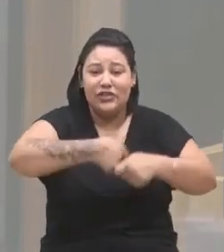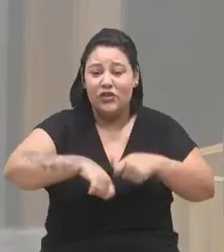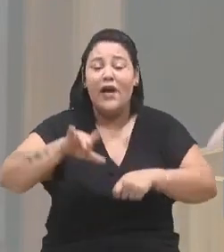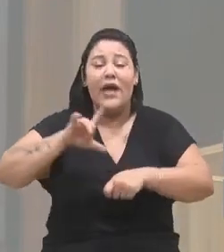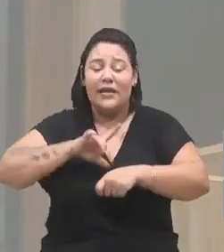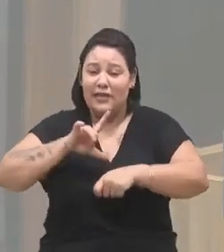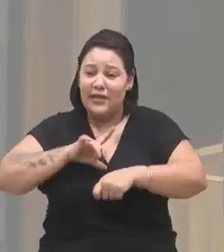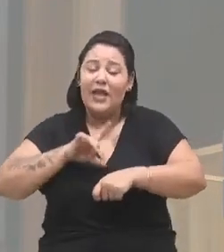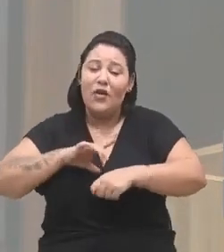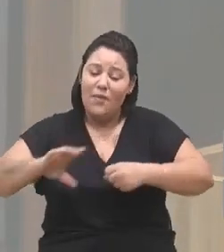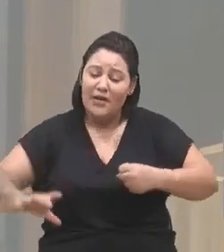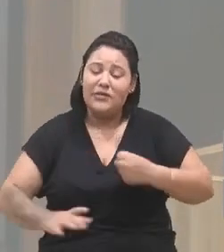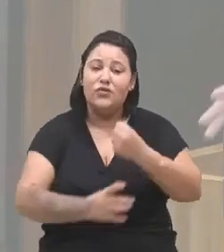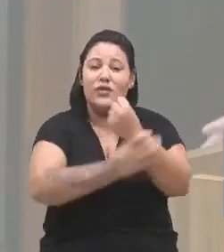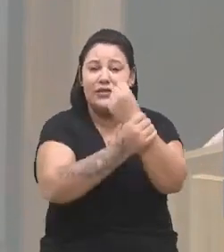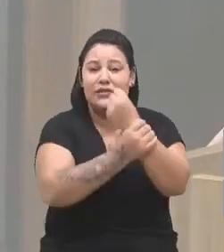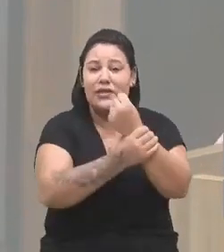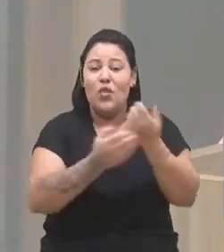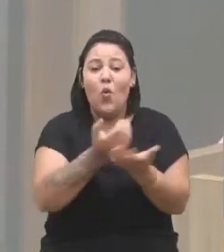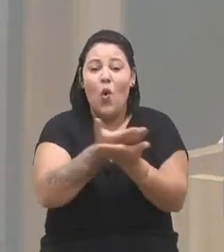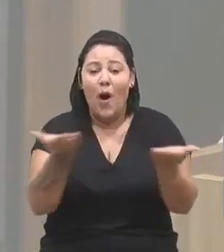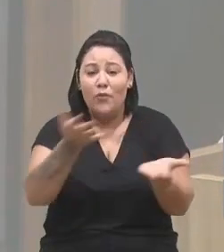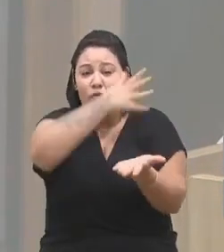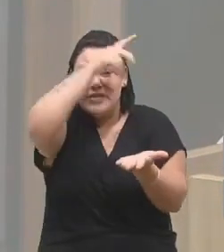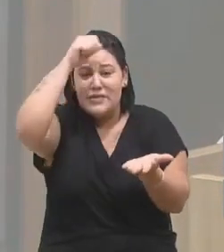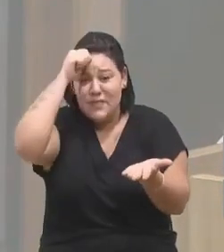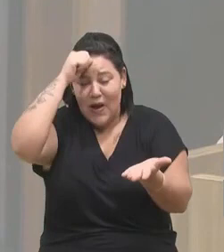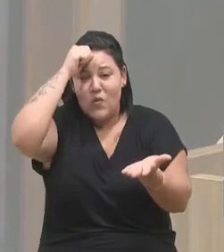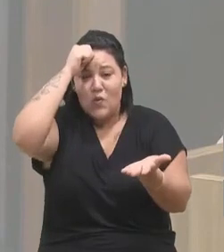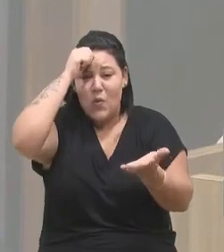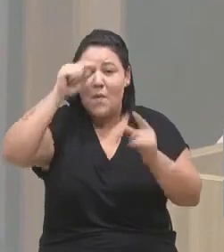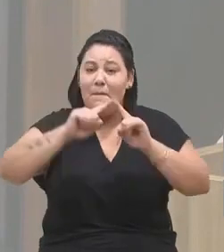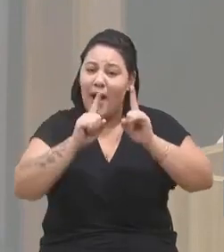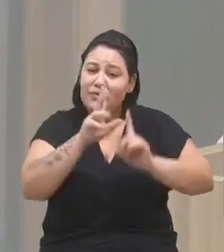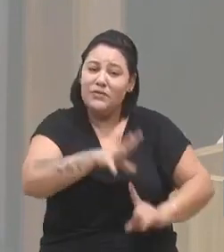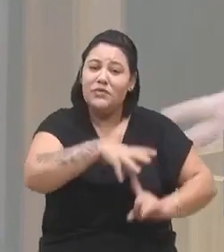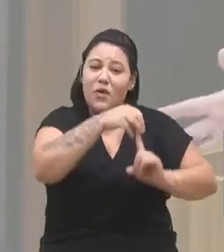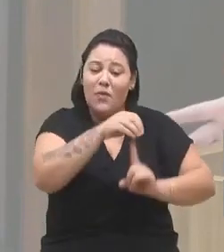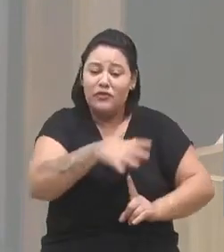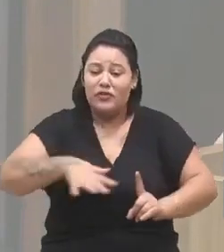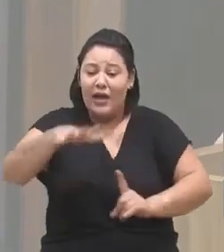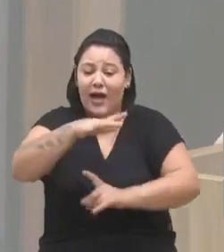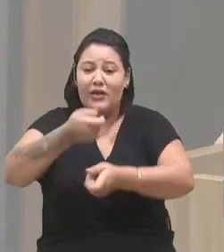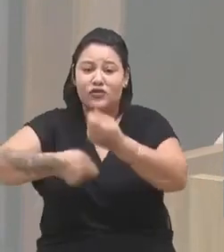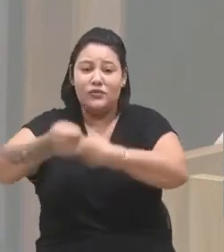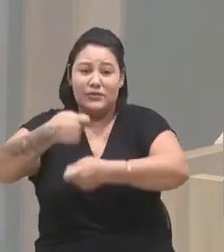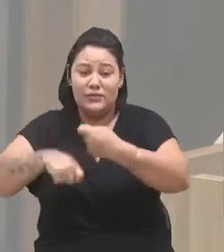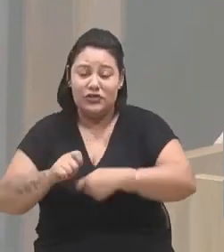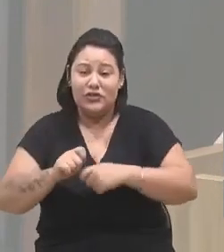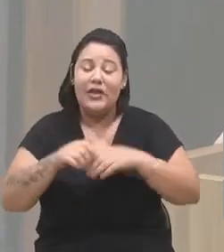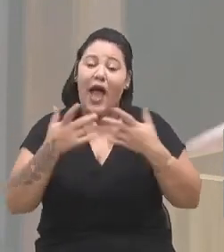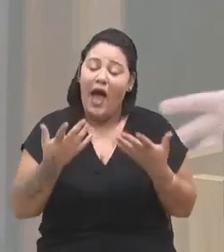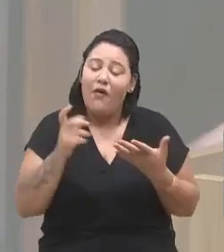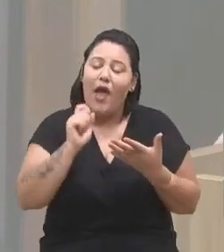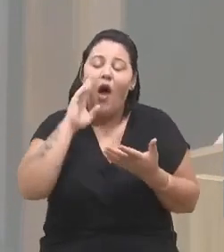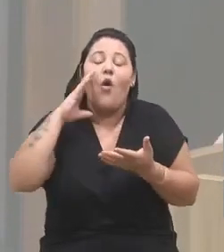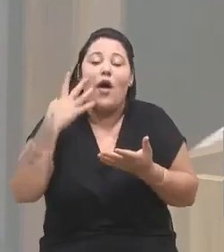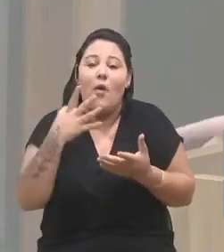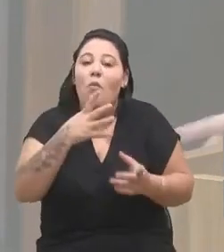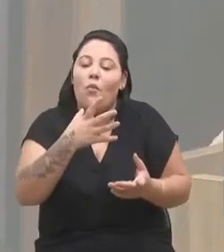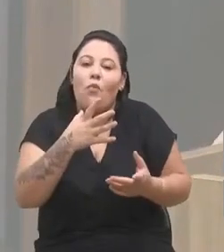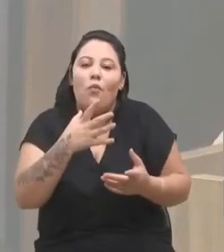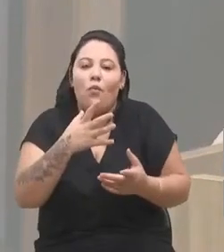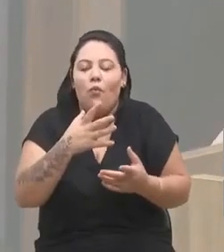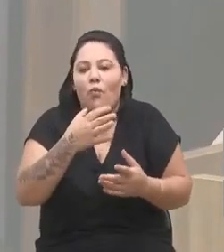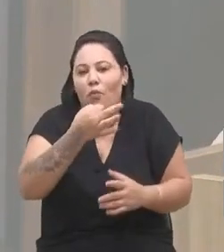no âmbito municipal, mas especificamente na parte administrativa, onde aí o município atua